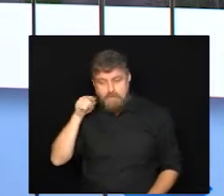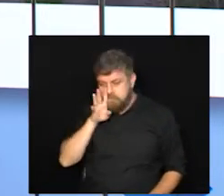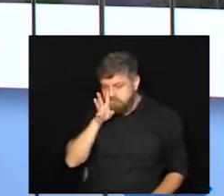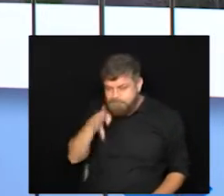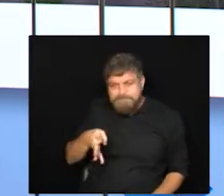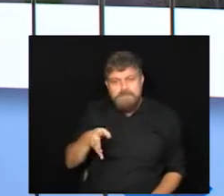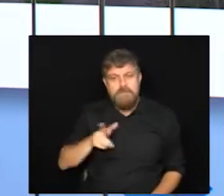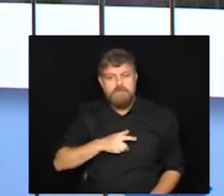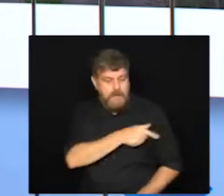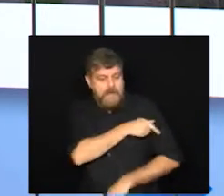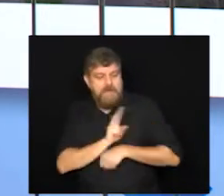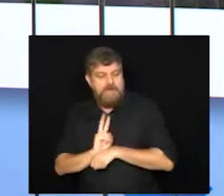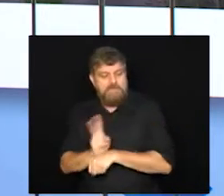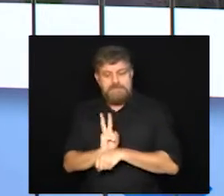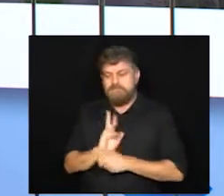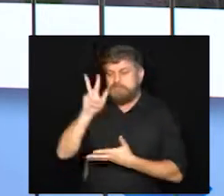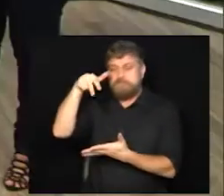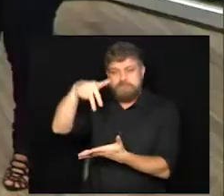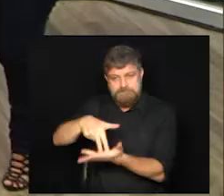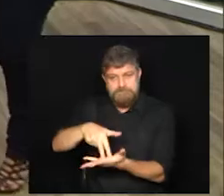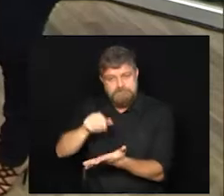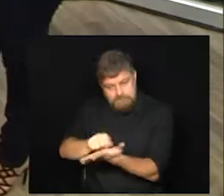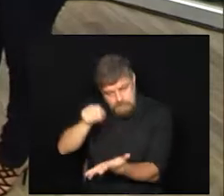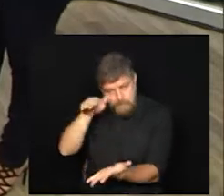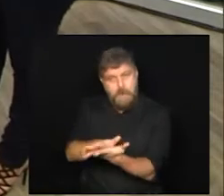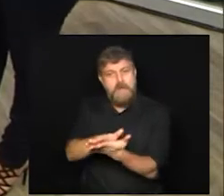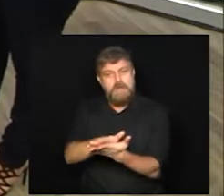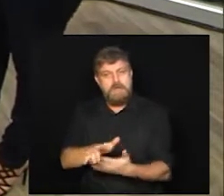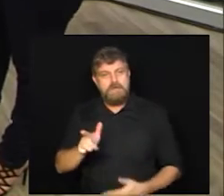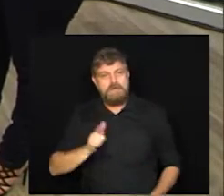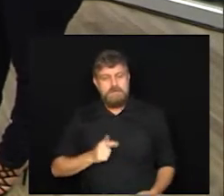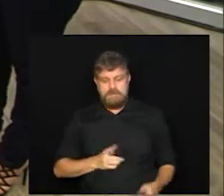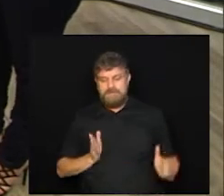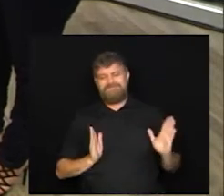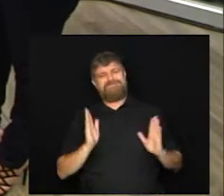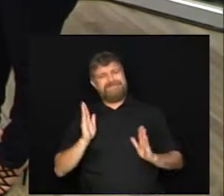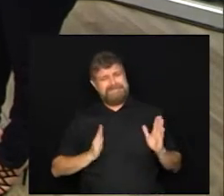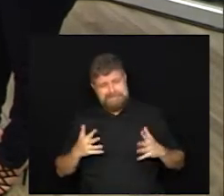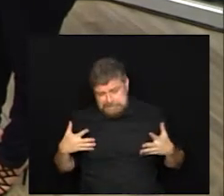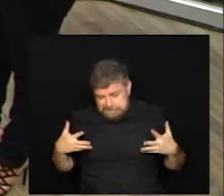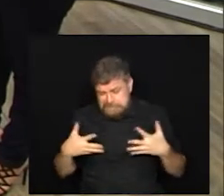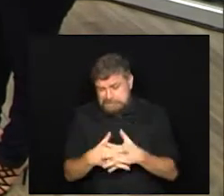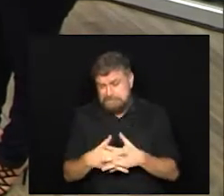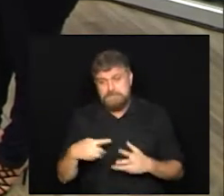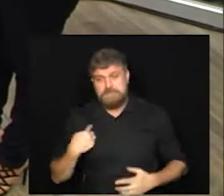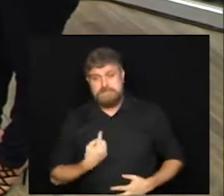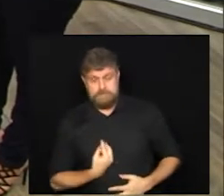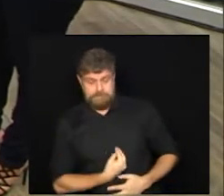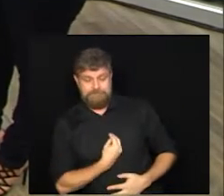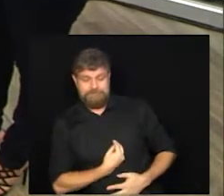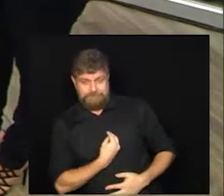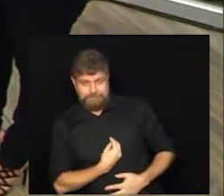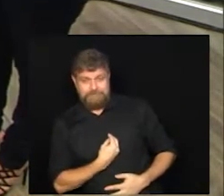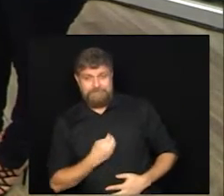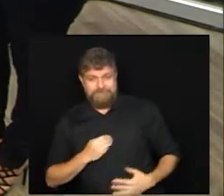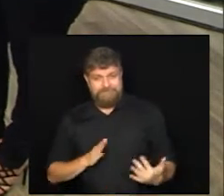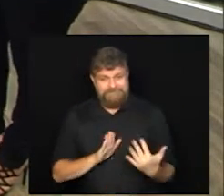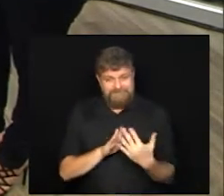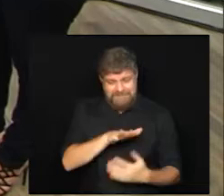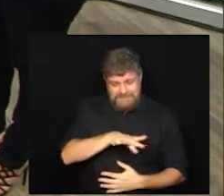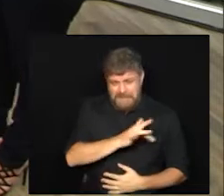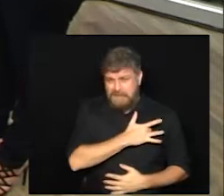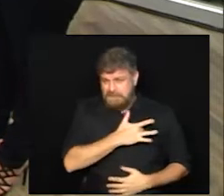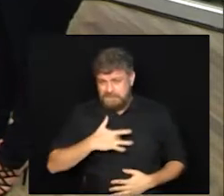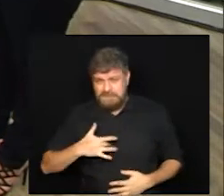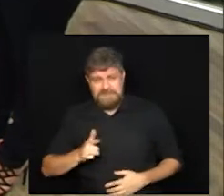então que a fiscalização vá até o local. Momento complicado que nós estamos vivendo, né, da pandemia da parte de saúde,